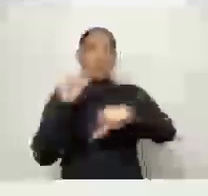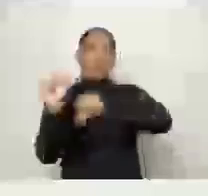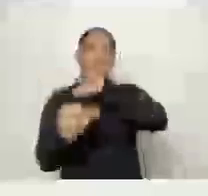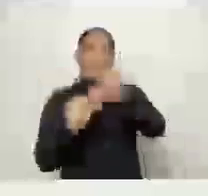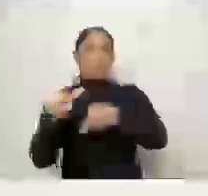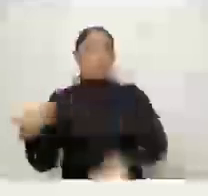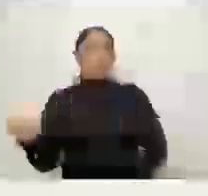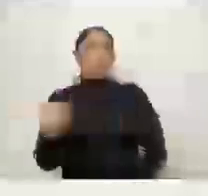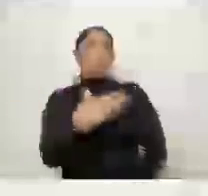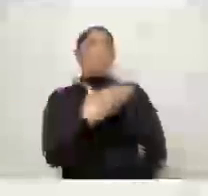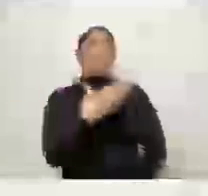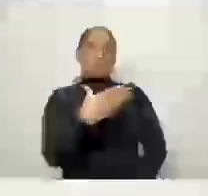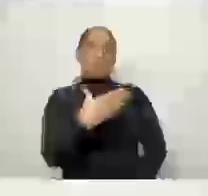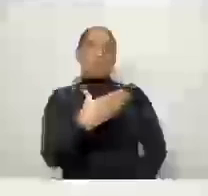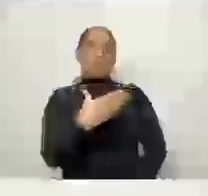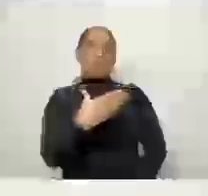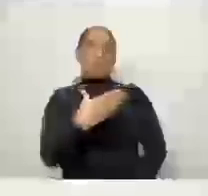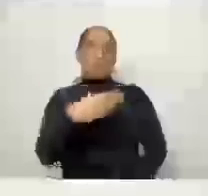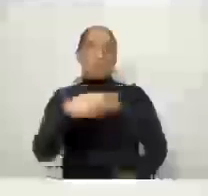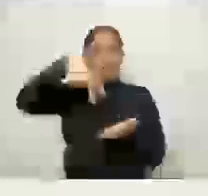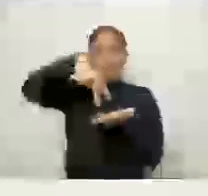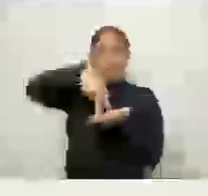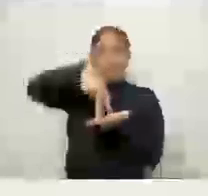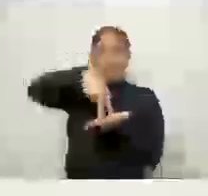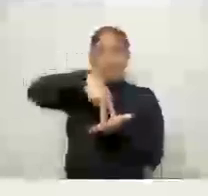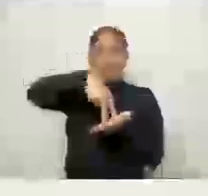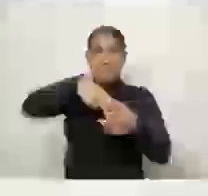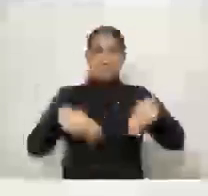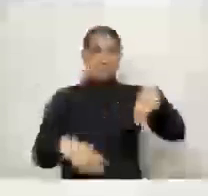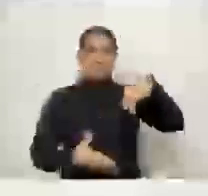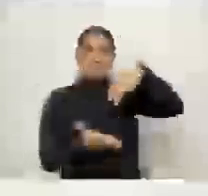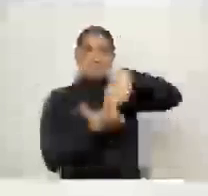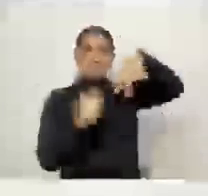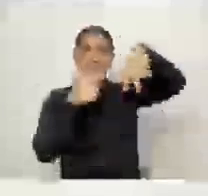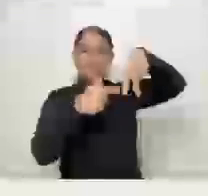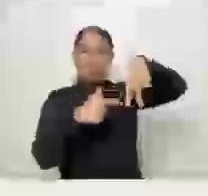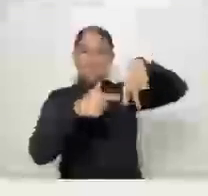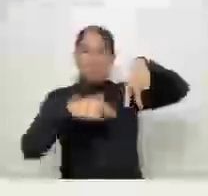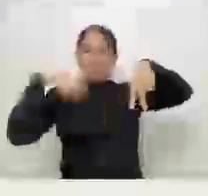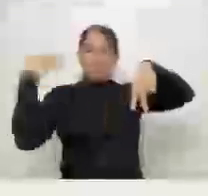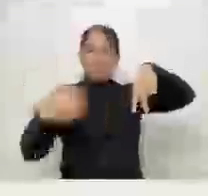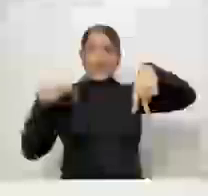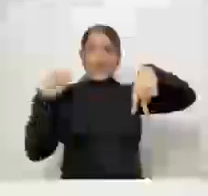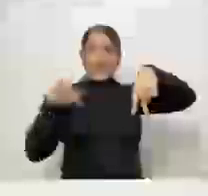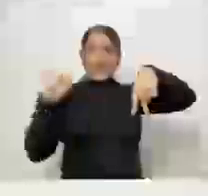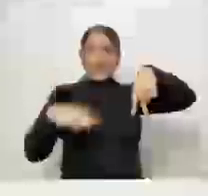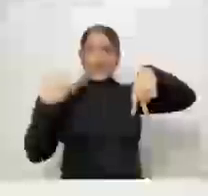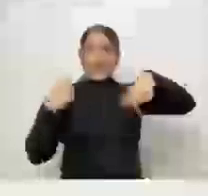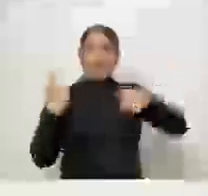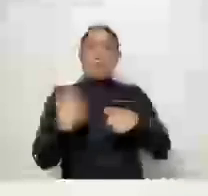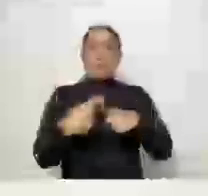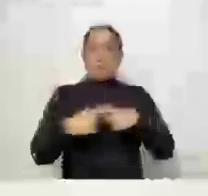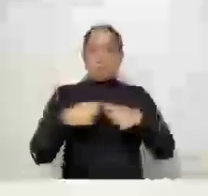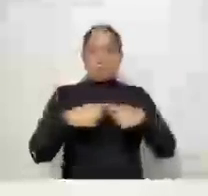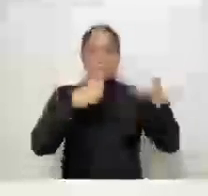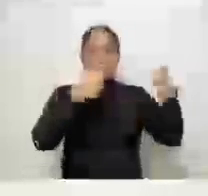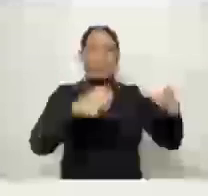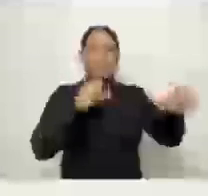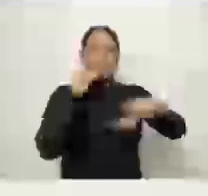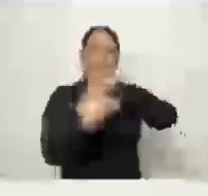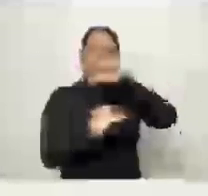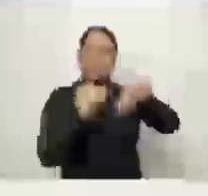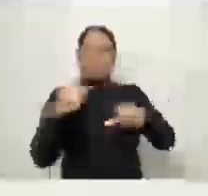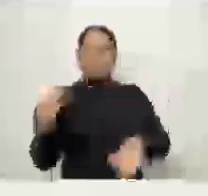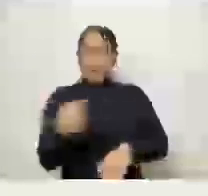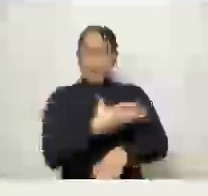pernas para fazer toda aquela mudança. Então, realmente, está com essa mudança lá para Carandaí. E o negócio